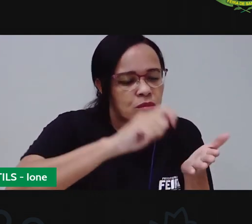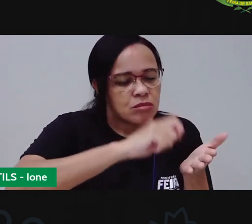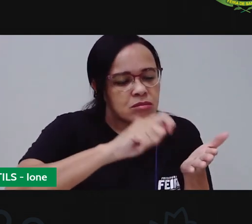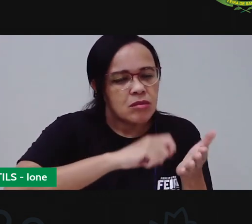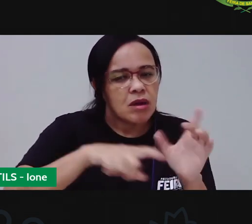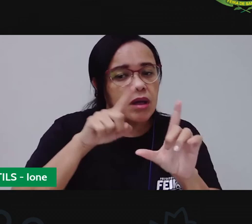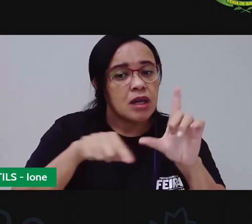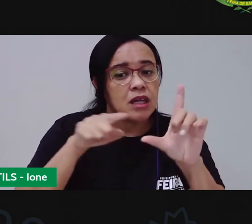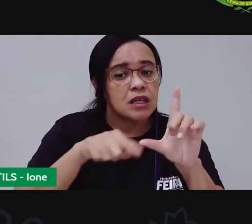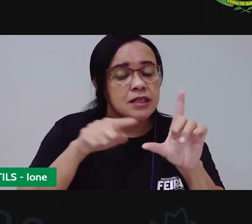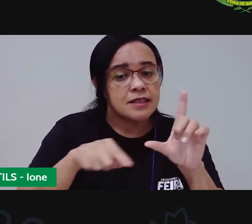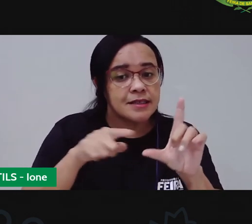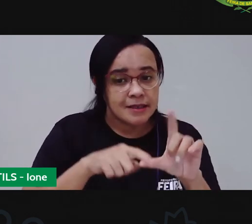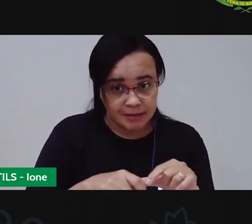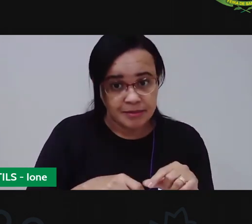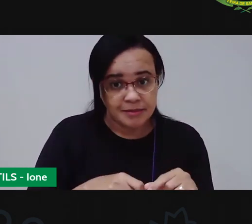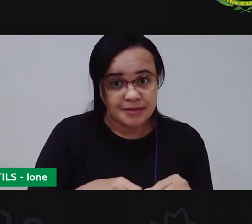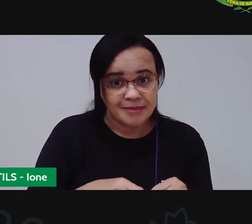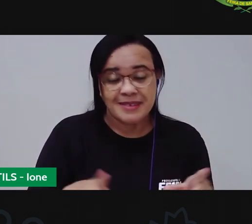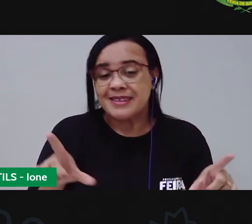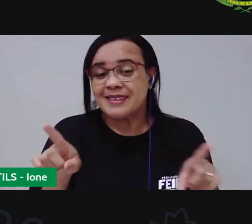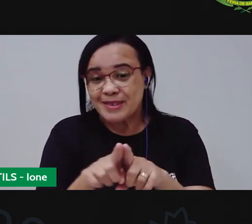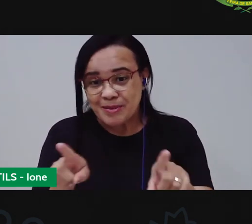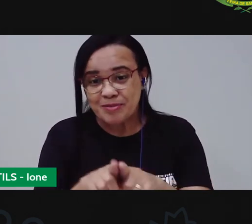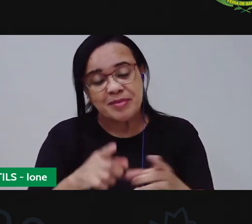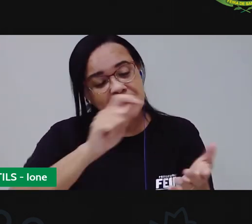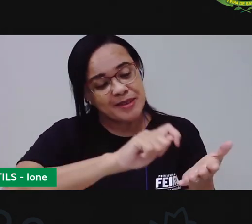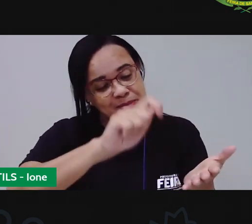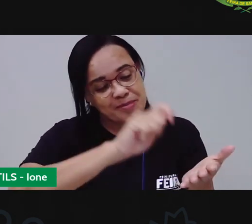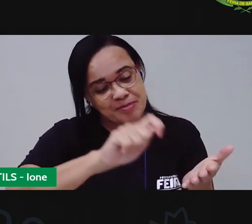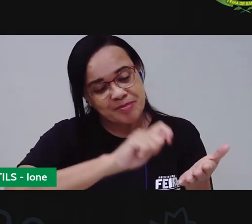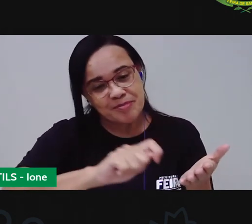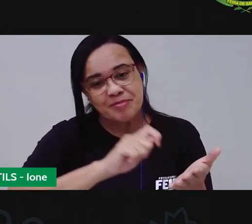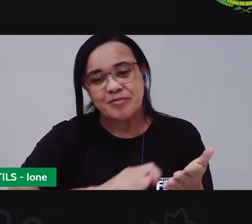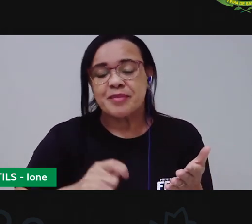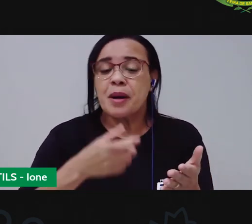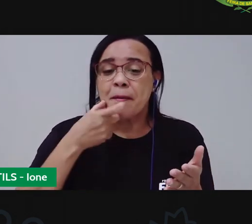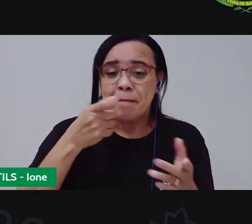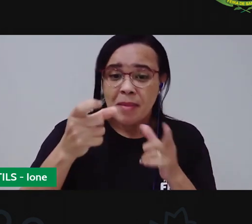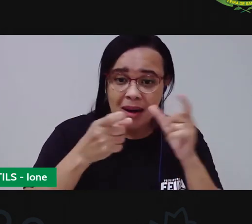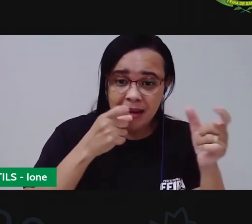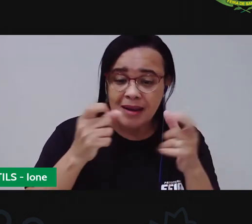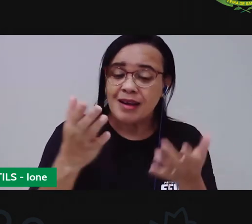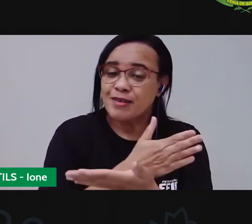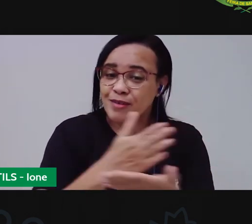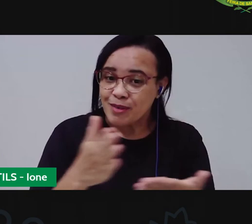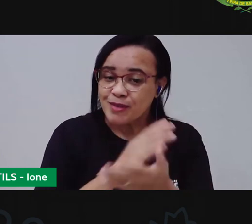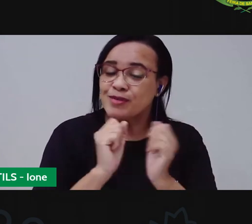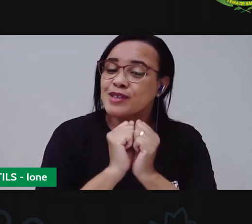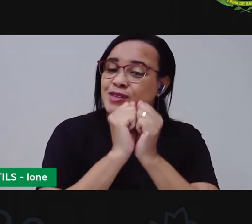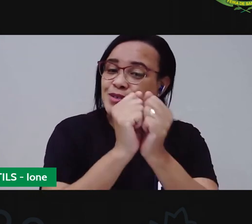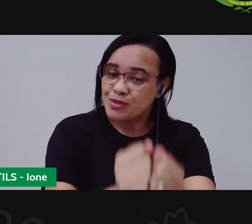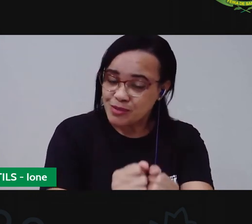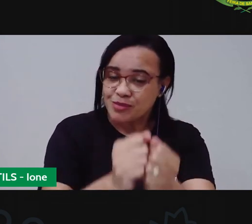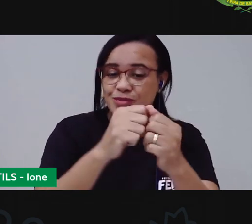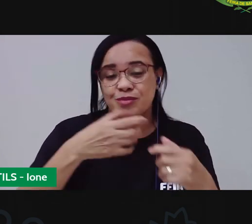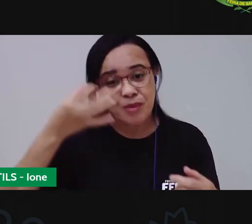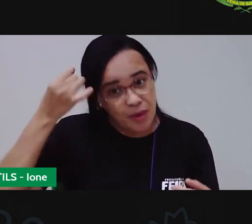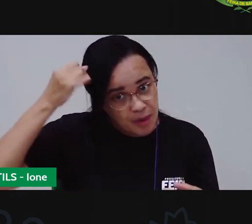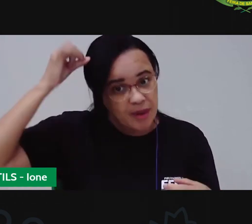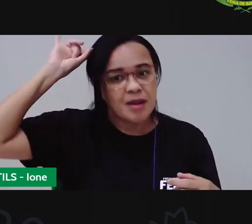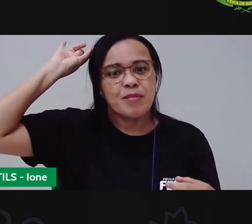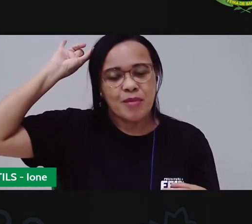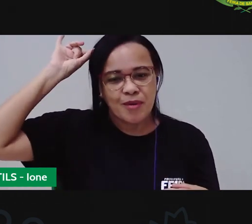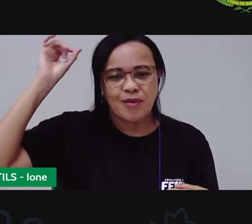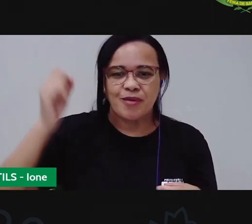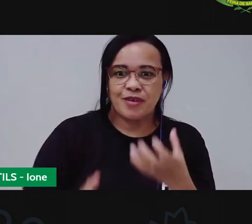letras. Escrevemos algumas palavras juntos, como boi, fogo. A